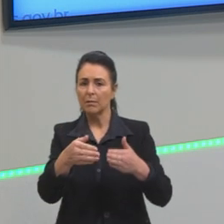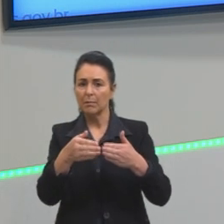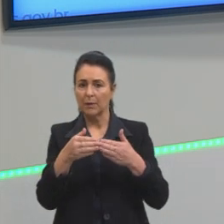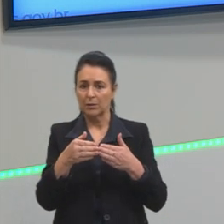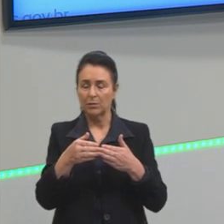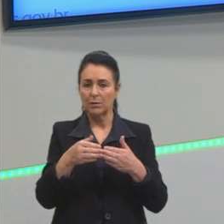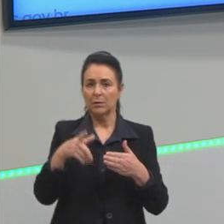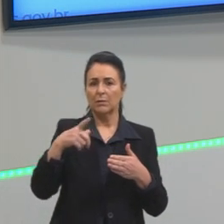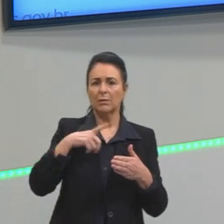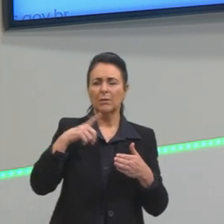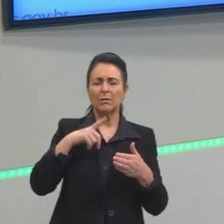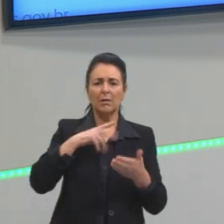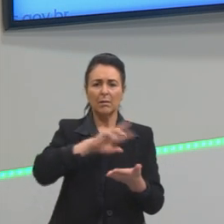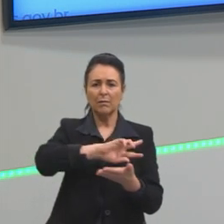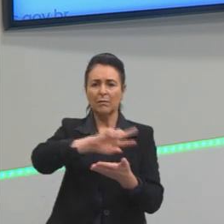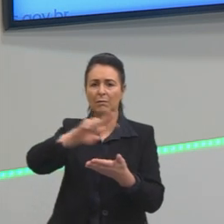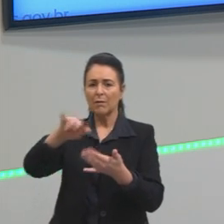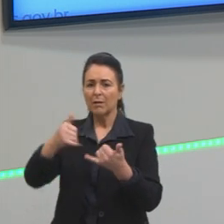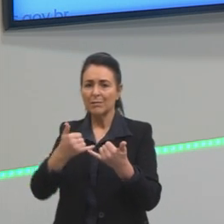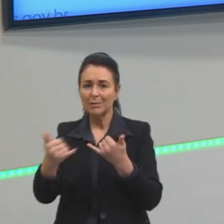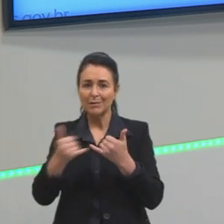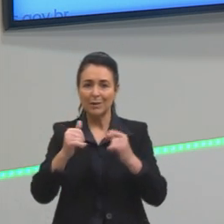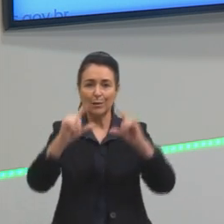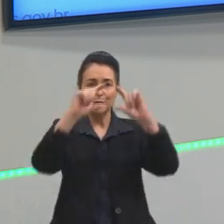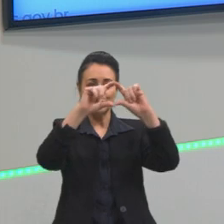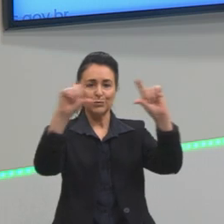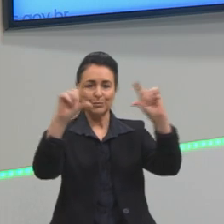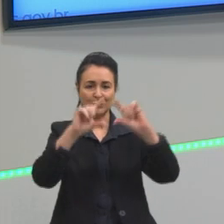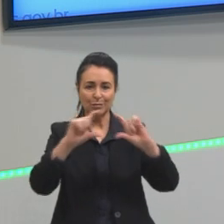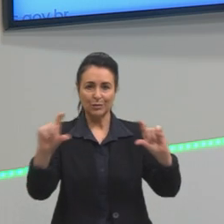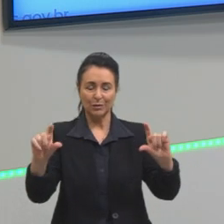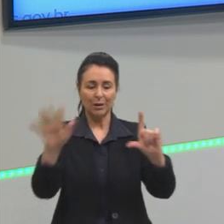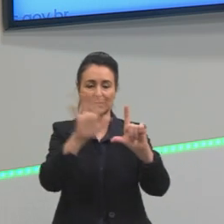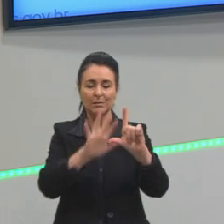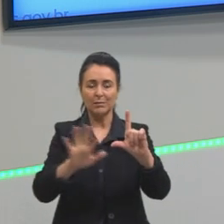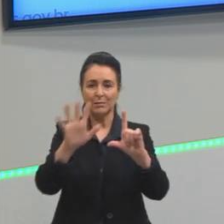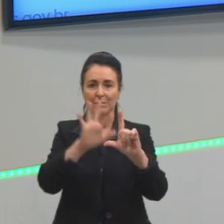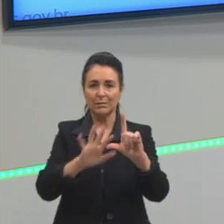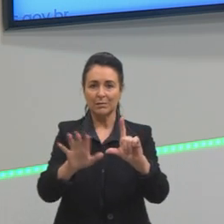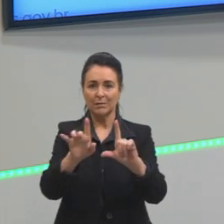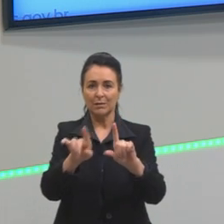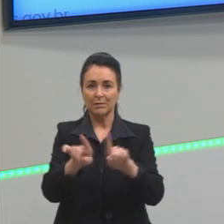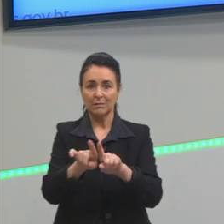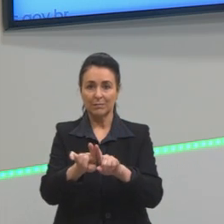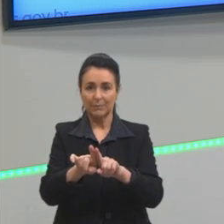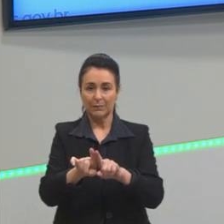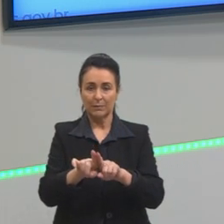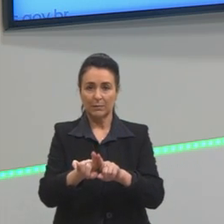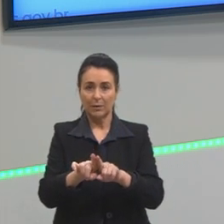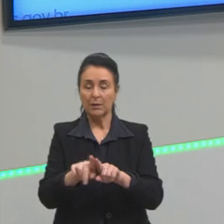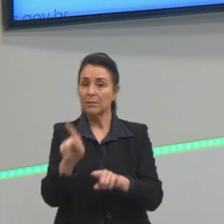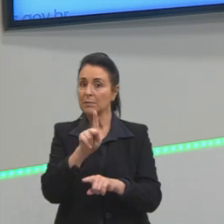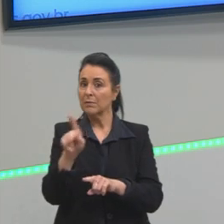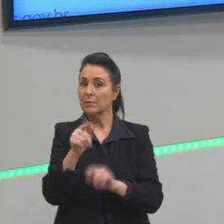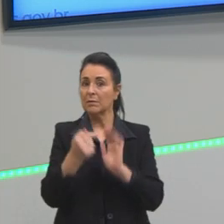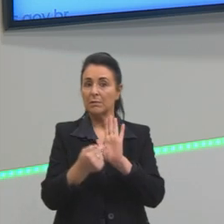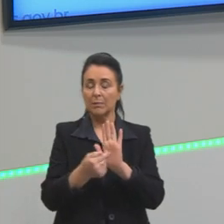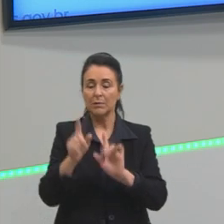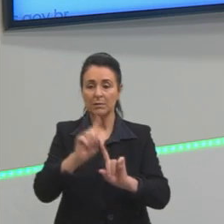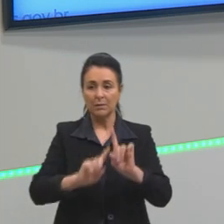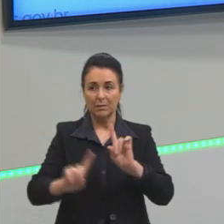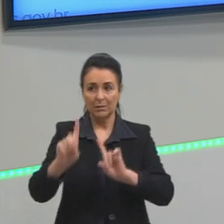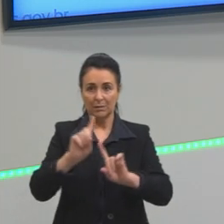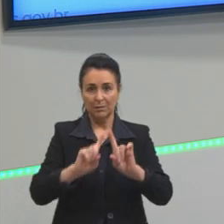gente tem milhares de exemplos de tirinhas, de charges e aqui a gente vai trazer alguns desses exemplos